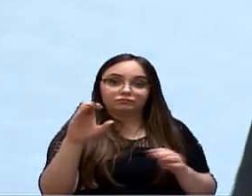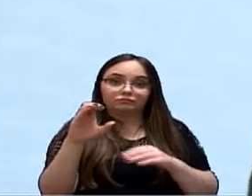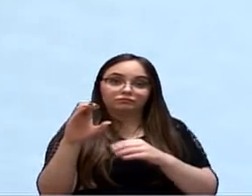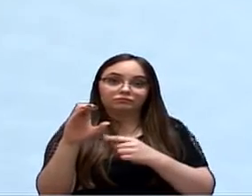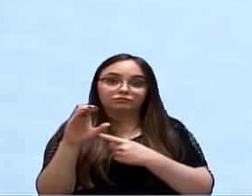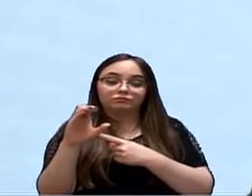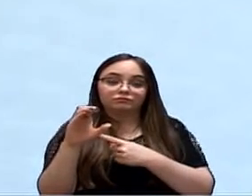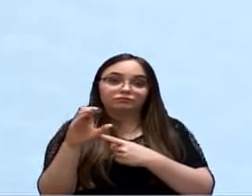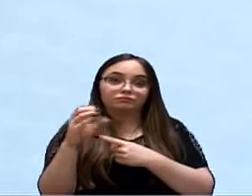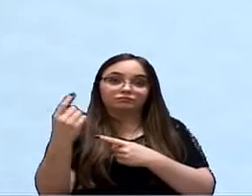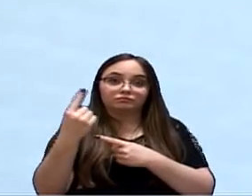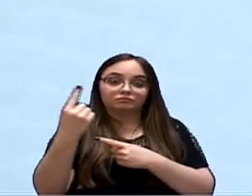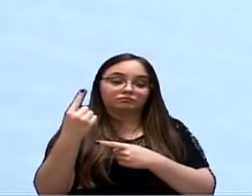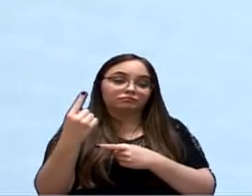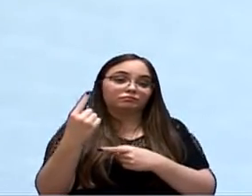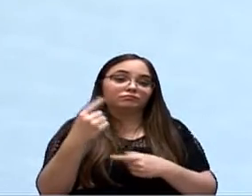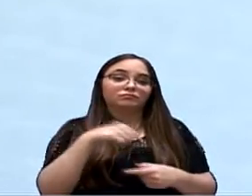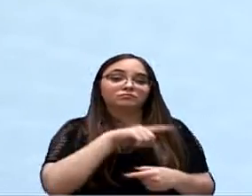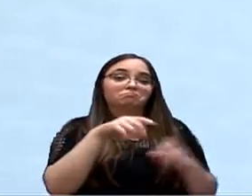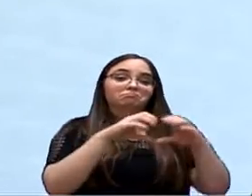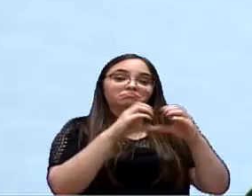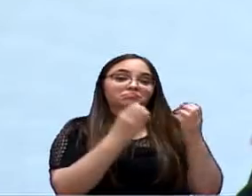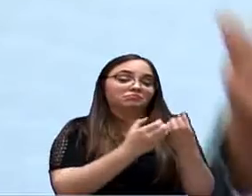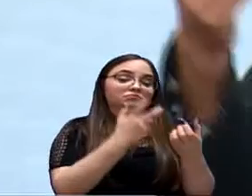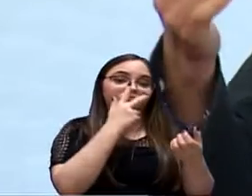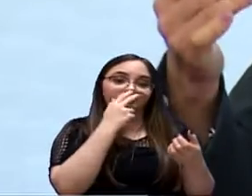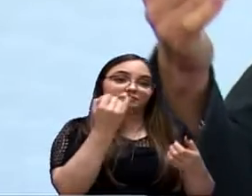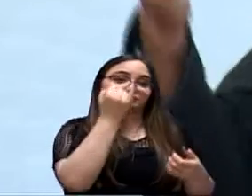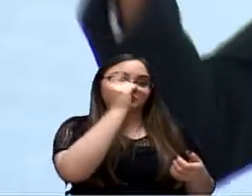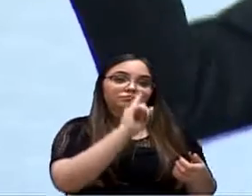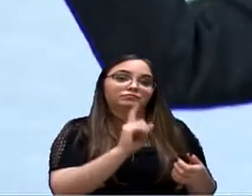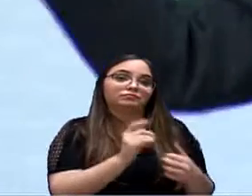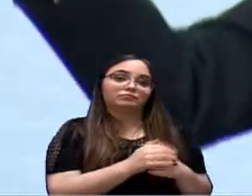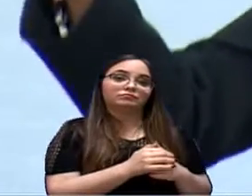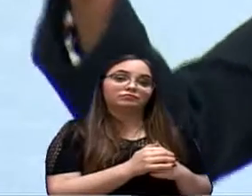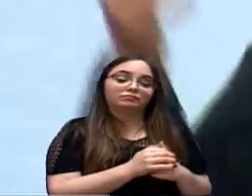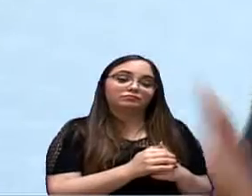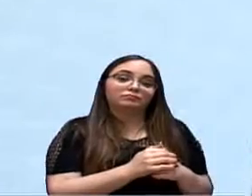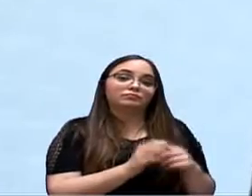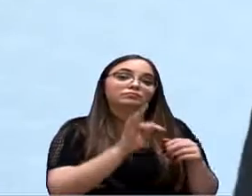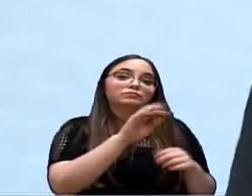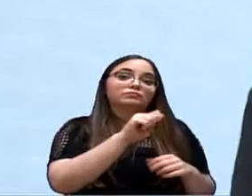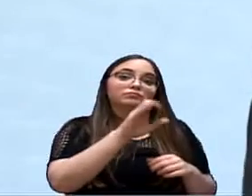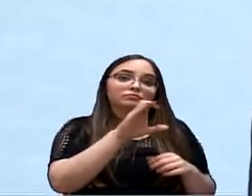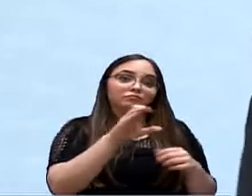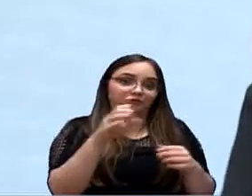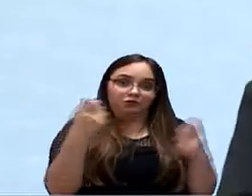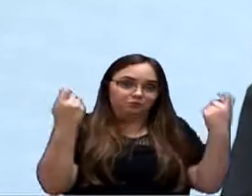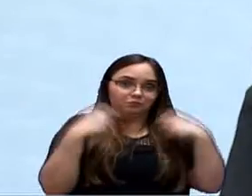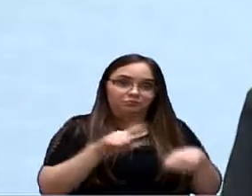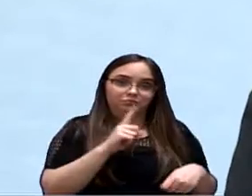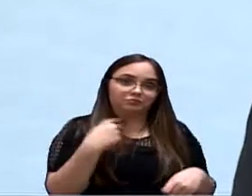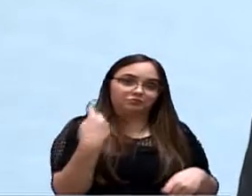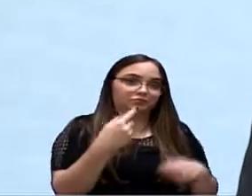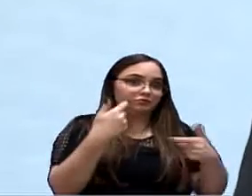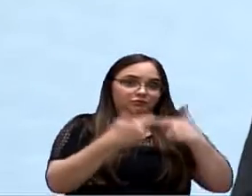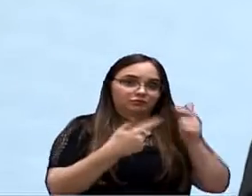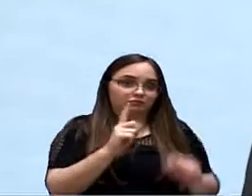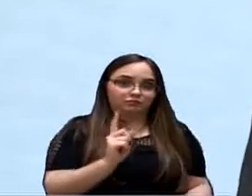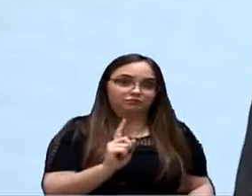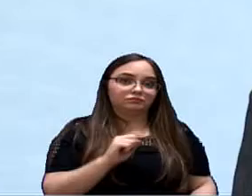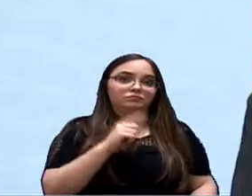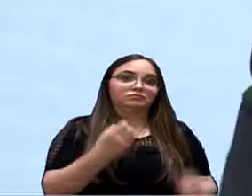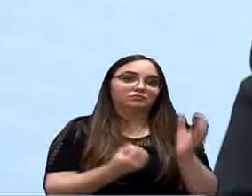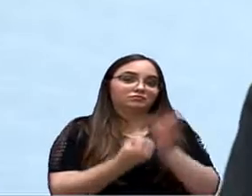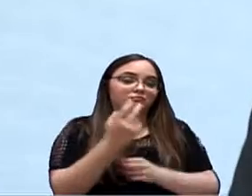deslegitimando até a Câmara Municipal, porque qual que é o papel? Então, a todo momento que vier um TAC, não precisamos fazer aqui projetos, como